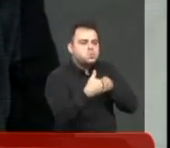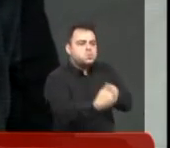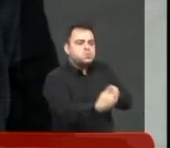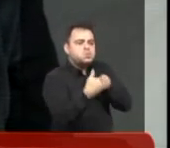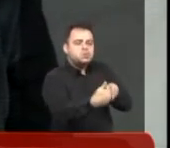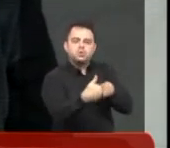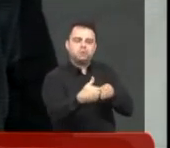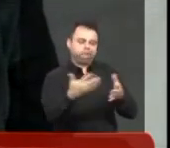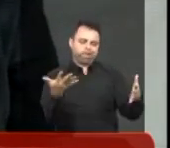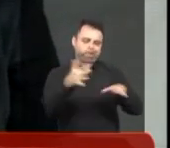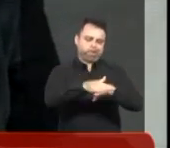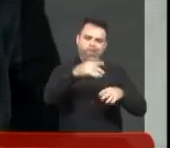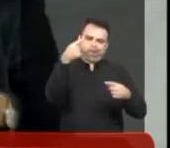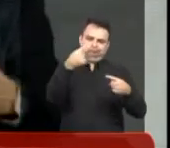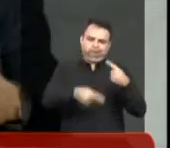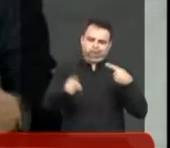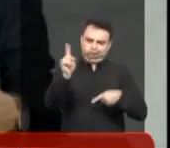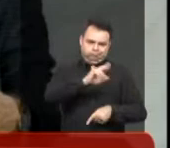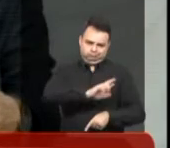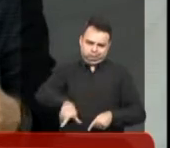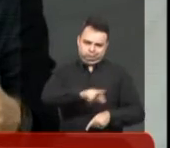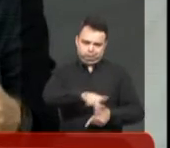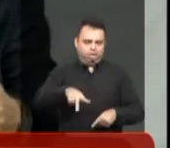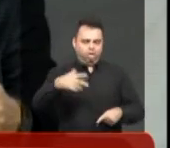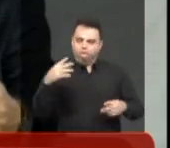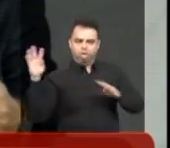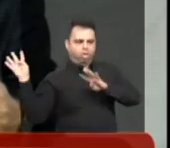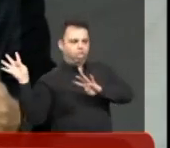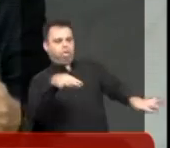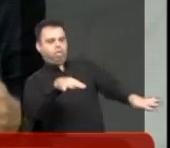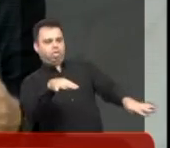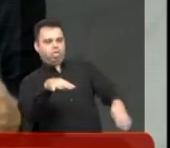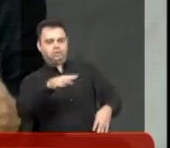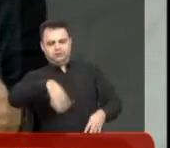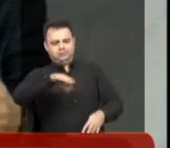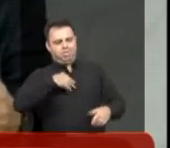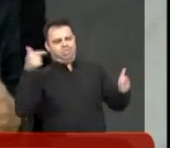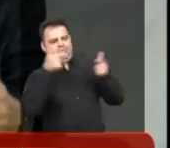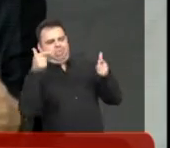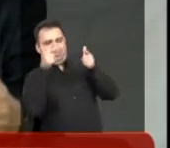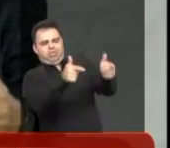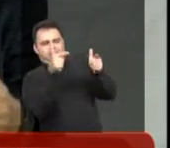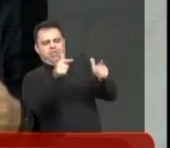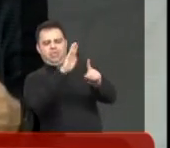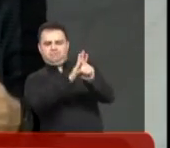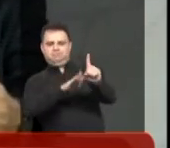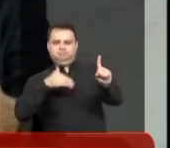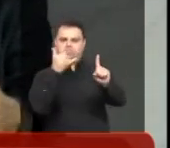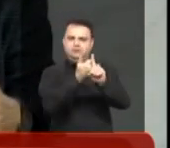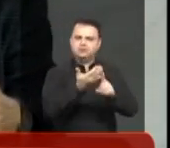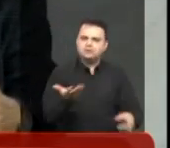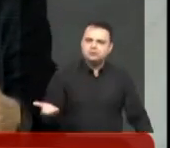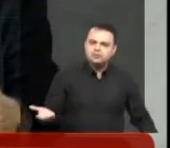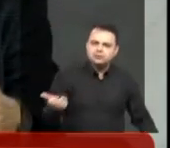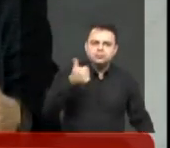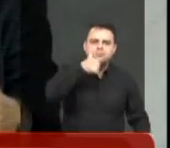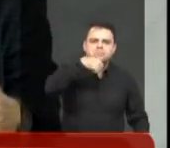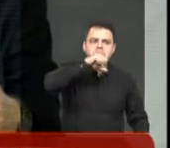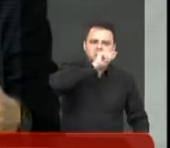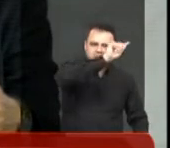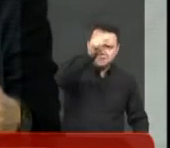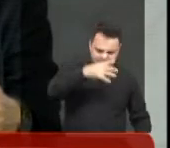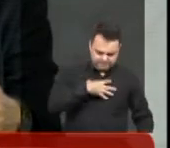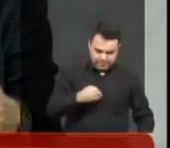contra as medidas de inclusão, poderia inclusive expor aquele aluno ou aquela aluna e gerar bullying. Mas tem mãe que